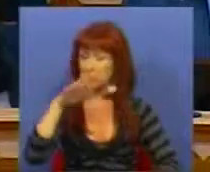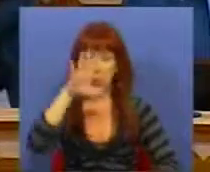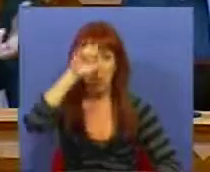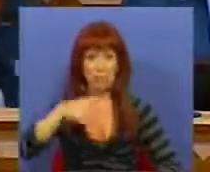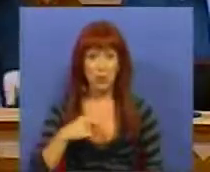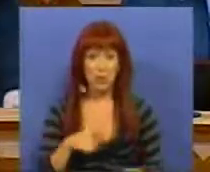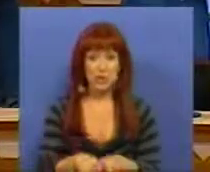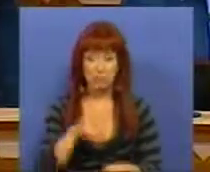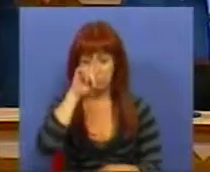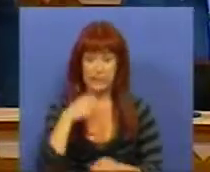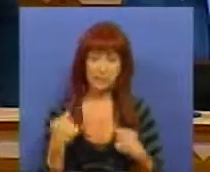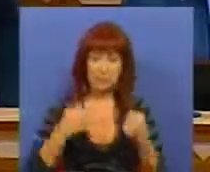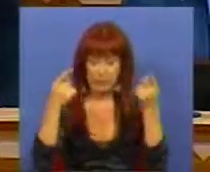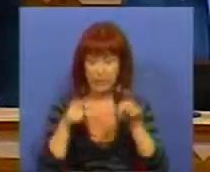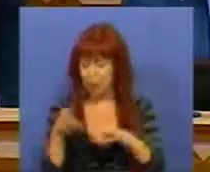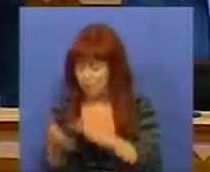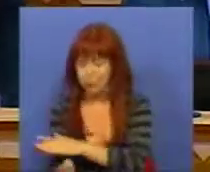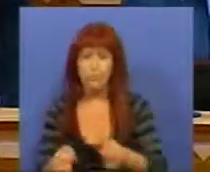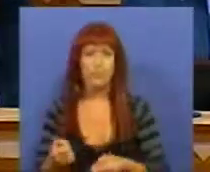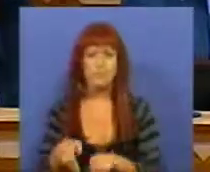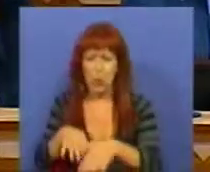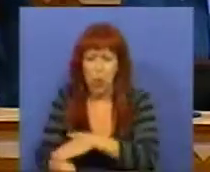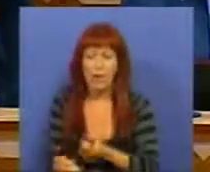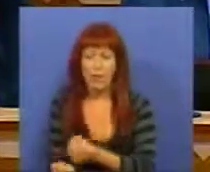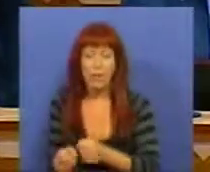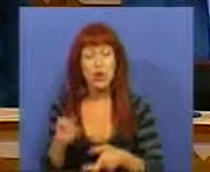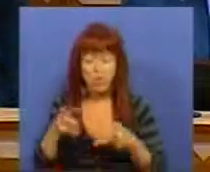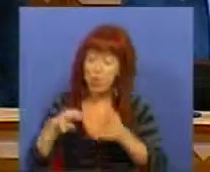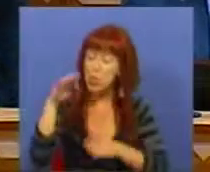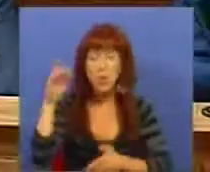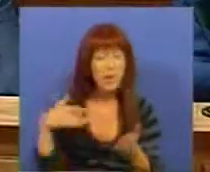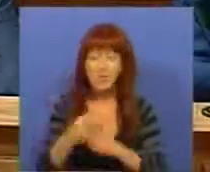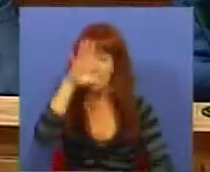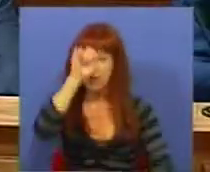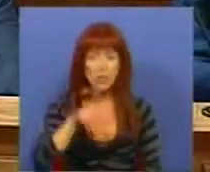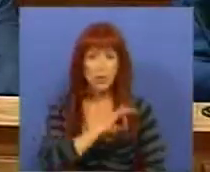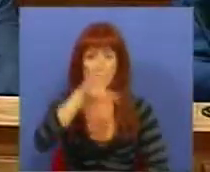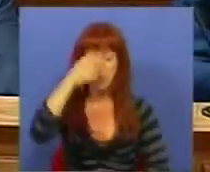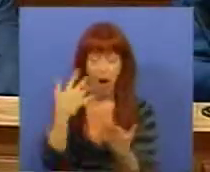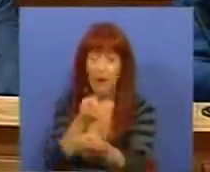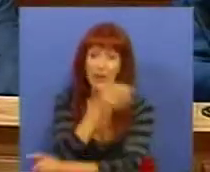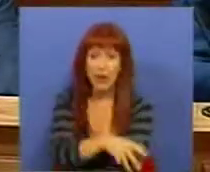Governo mete o investimento público na gaveta. Esta era uma oportunidade única para o seu Governo e que o Sr. Ministro acabou de perder. Muito obrigada.